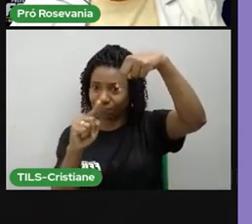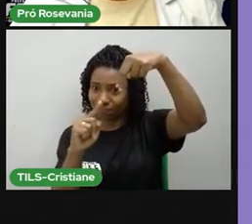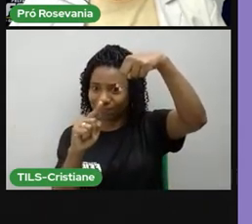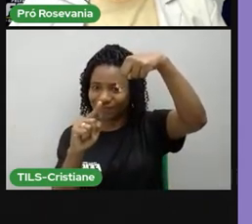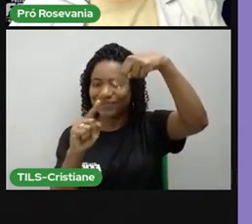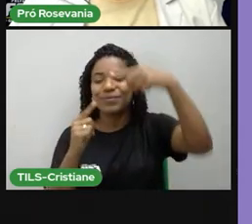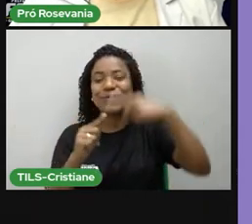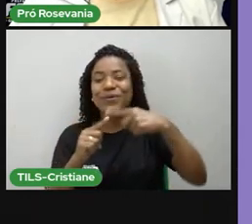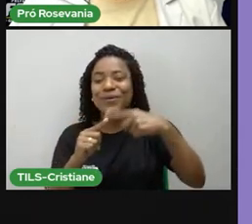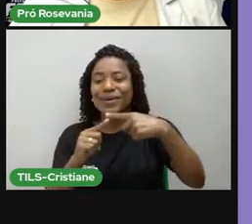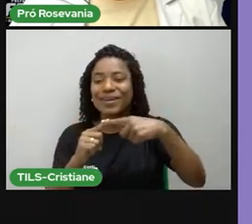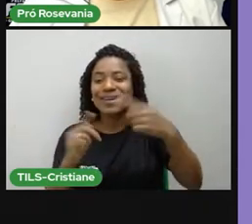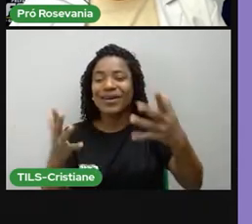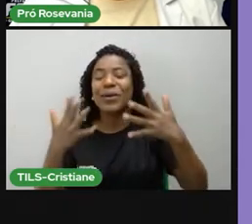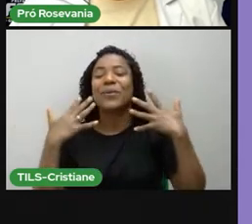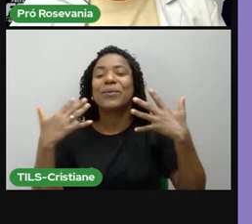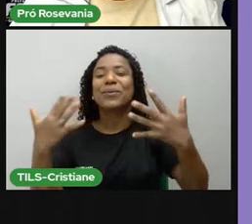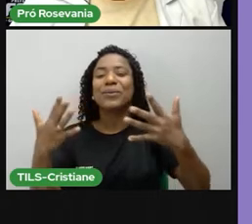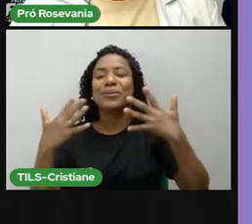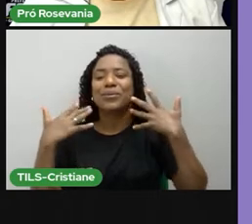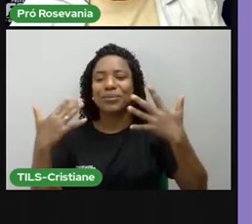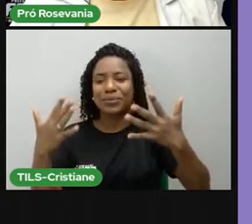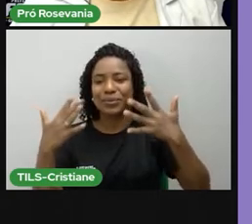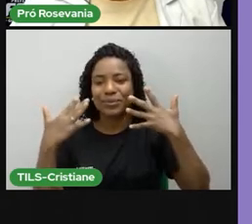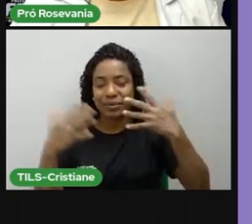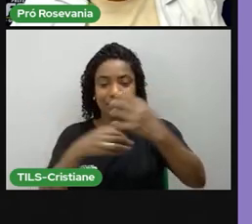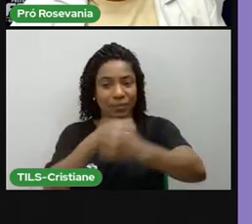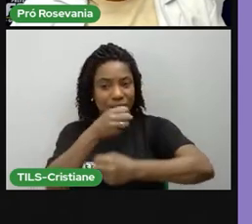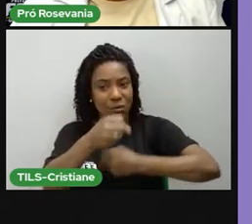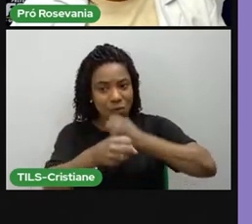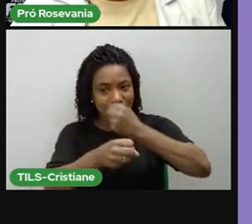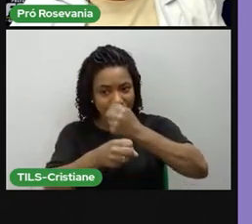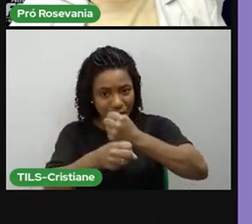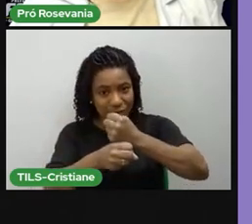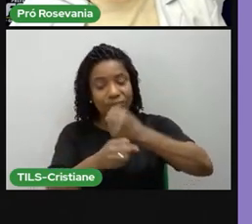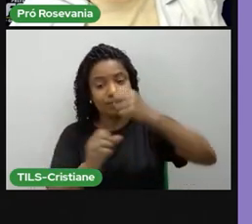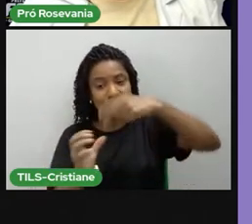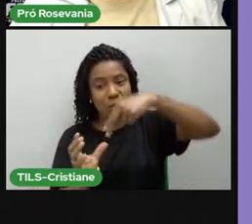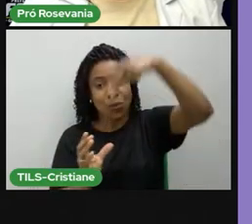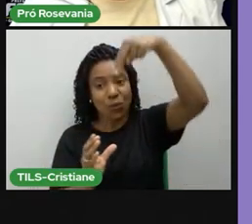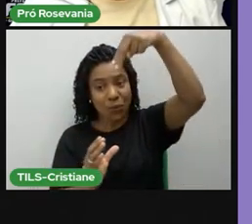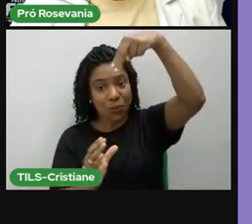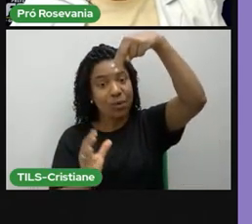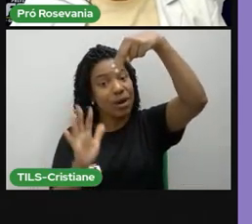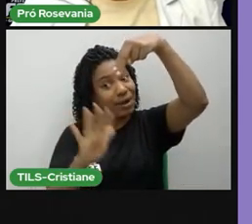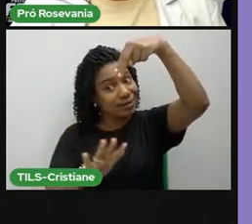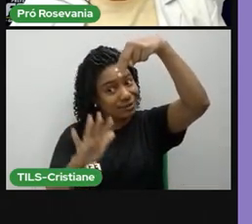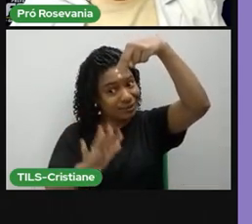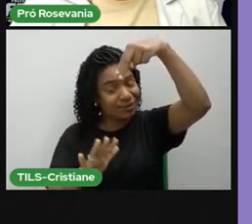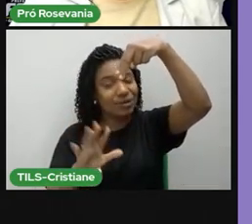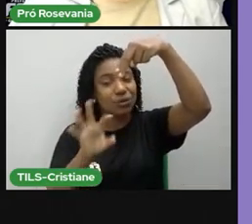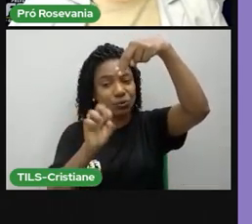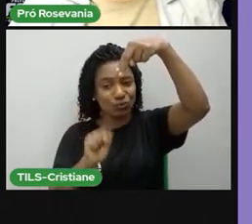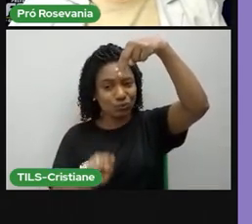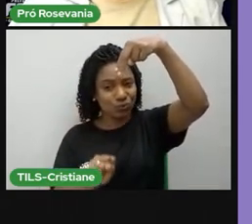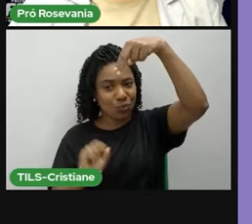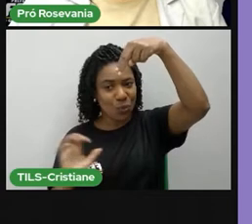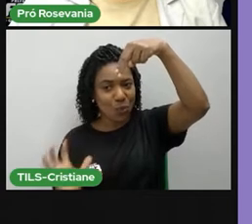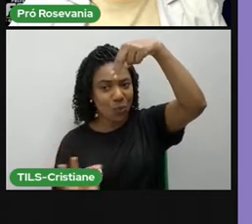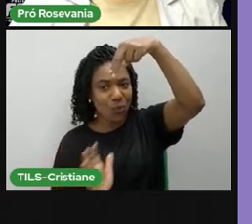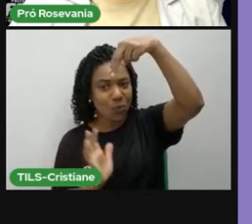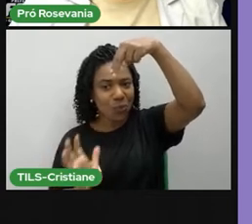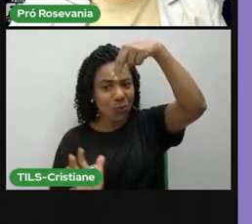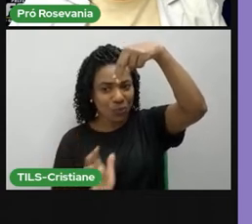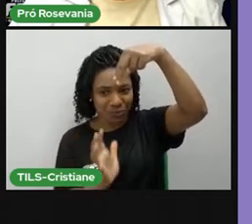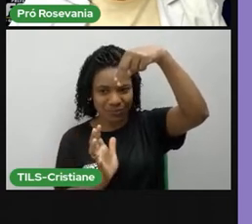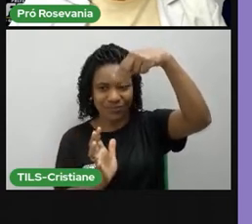nós estamos, essa iluminação, ela muda, né, ela fica maior no Polo Norte, ou às vezes fica maior no Polo Sul. Então, só